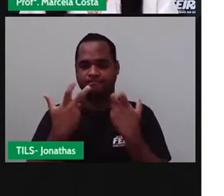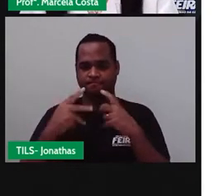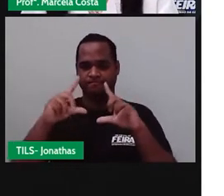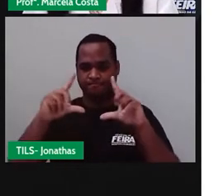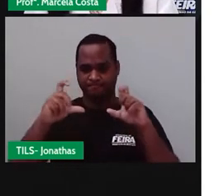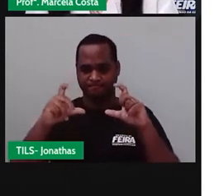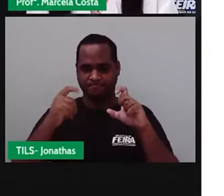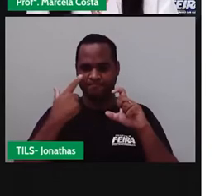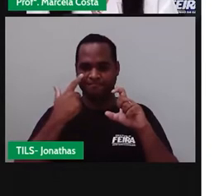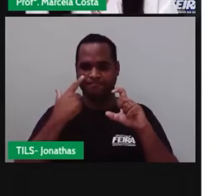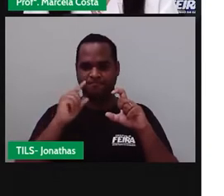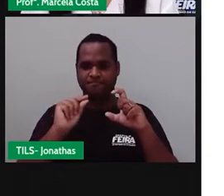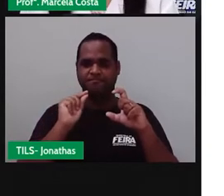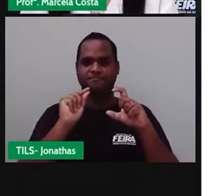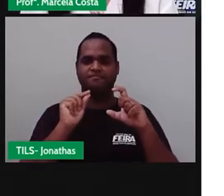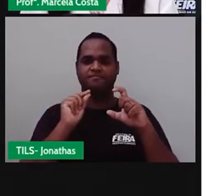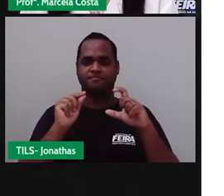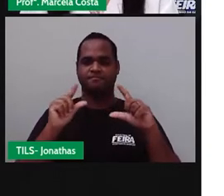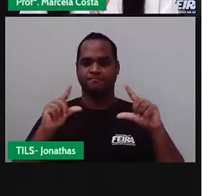imagem aqui.